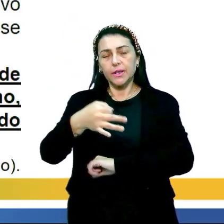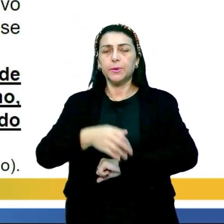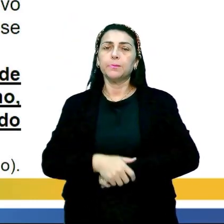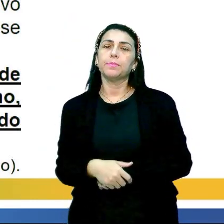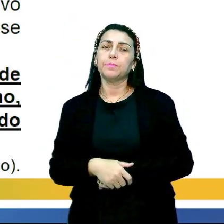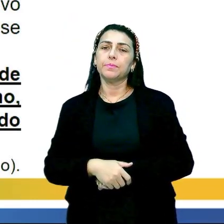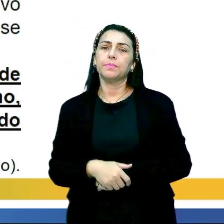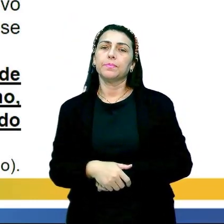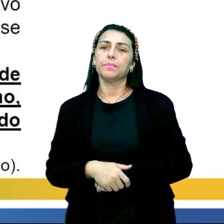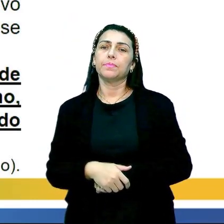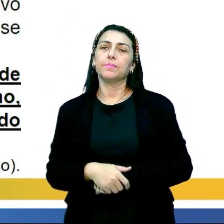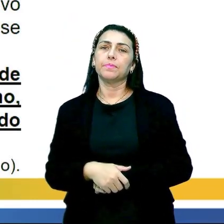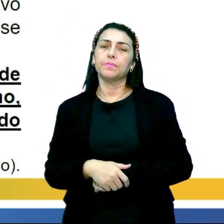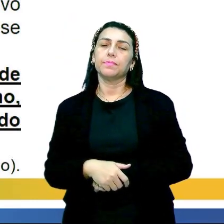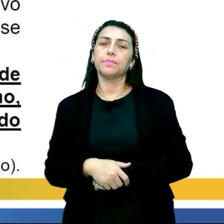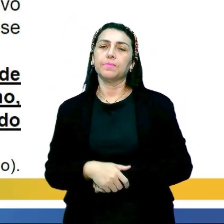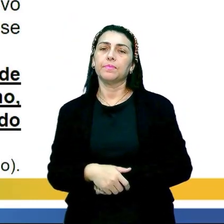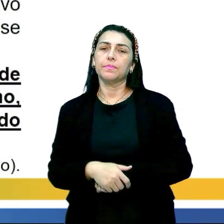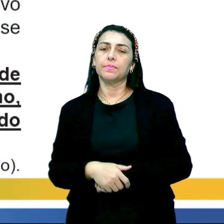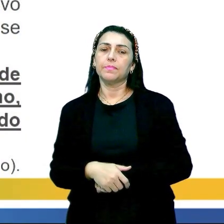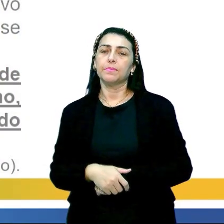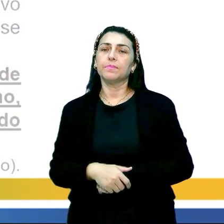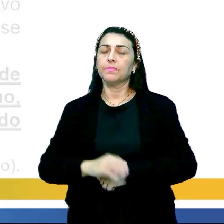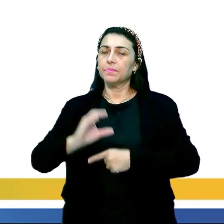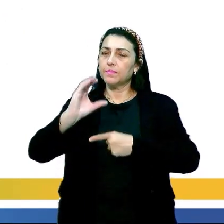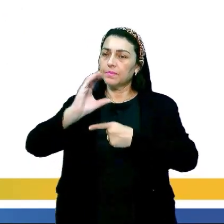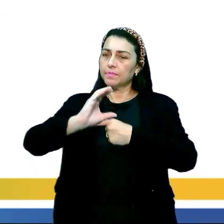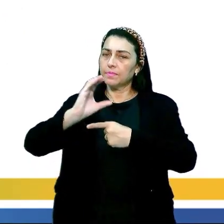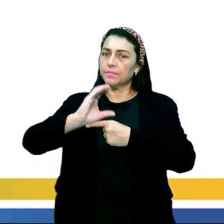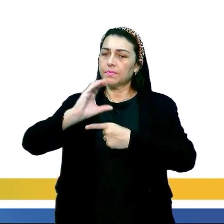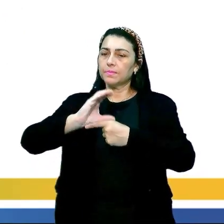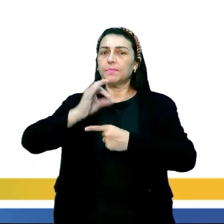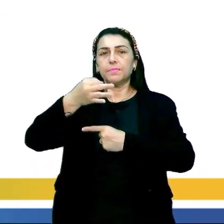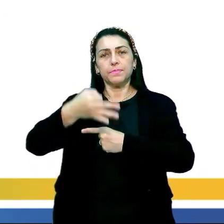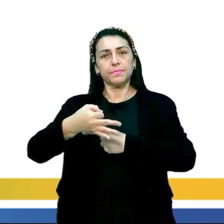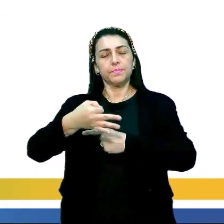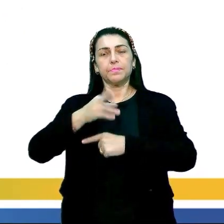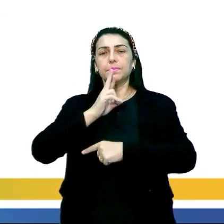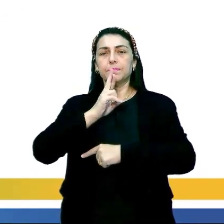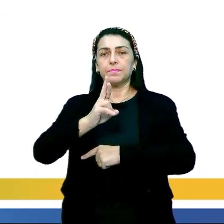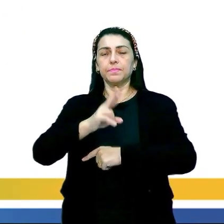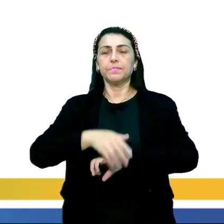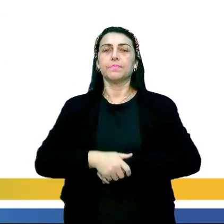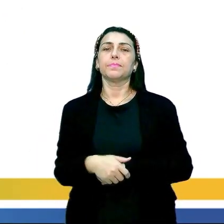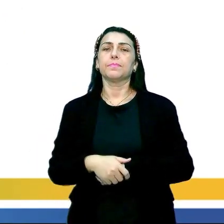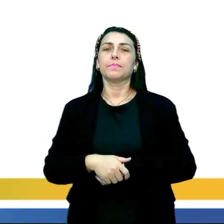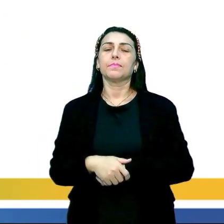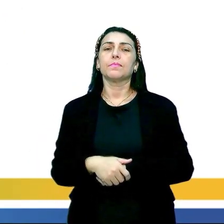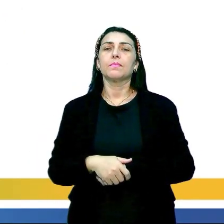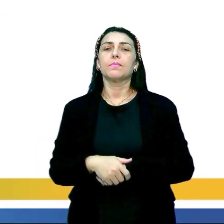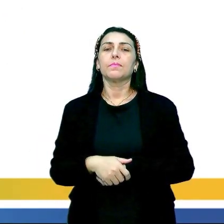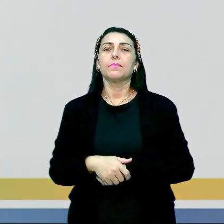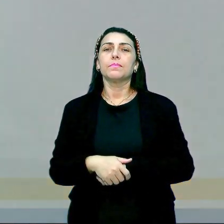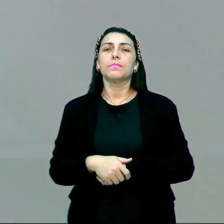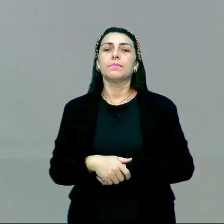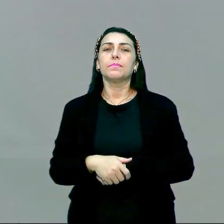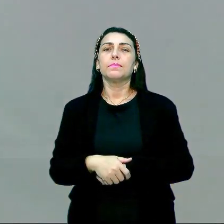estamos trabalhando. Então, com certeza aí, essa é a nossa resposta correta. Tá, galera?